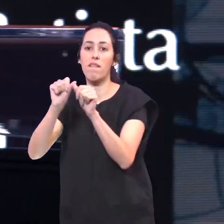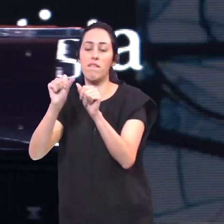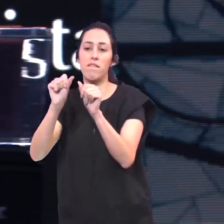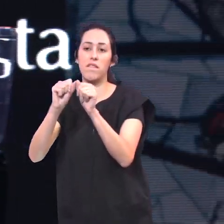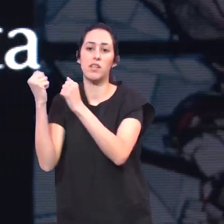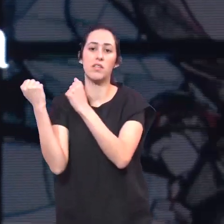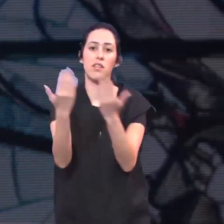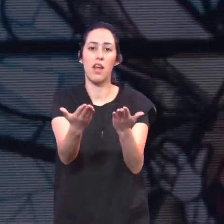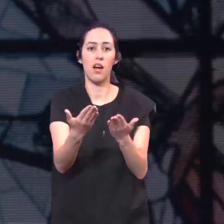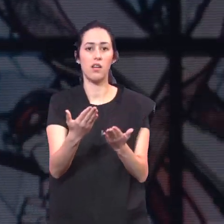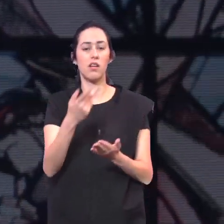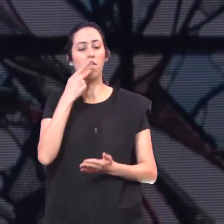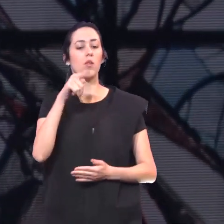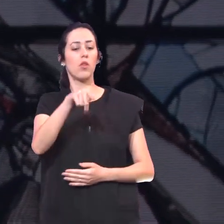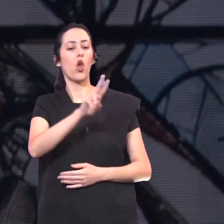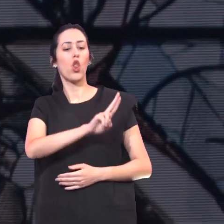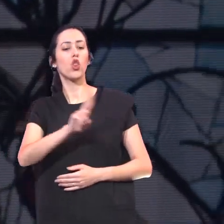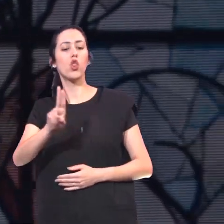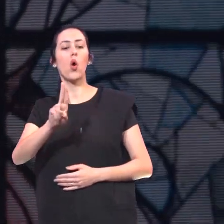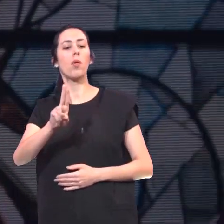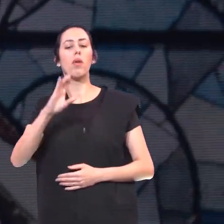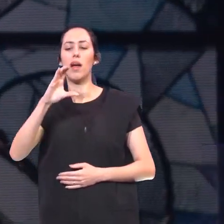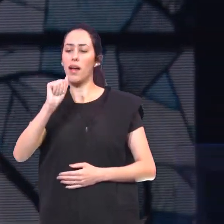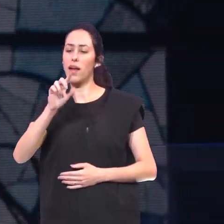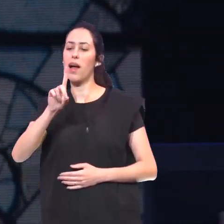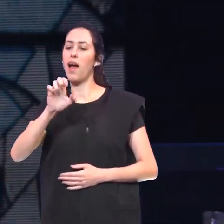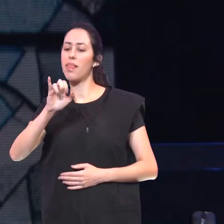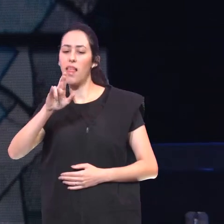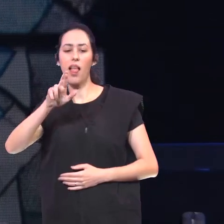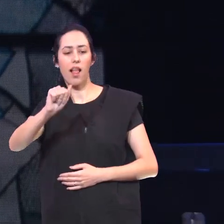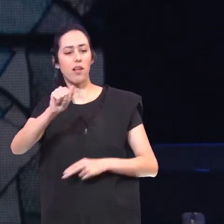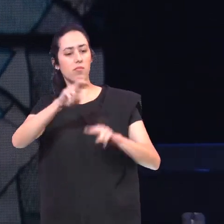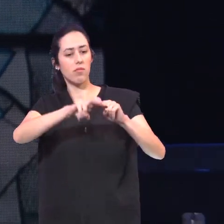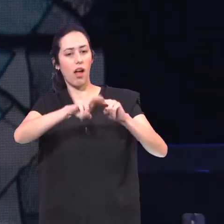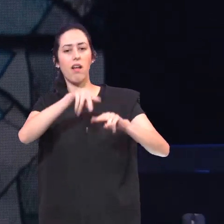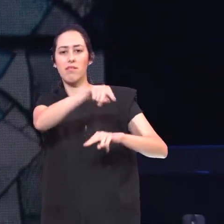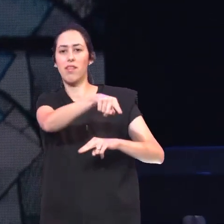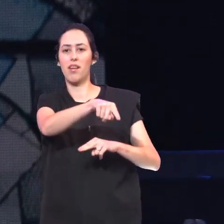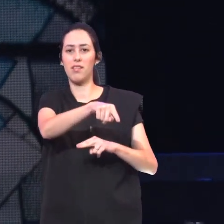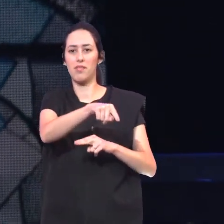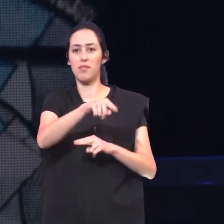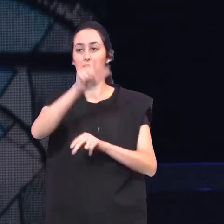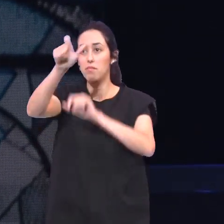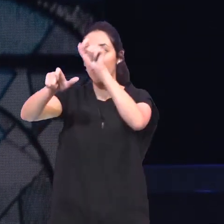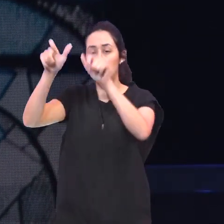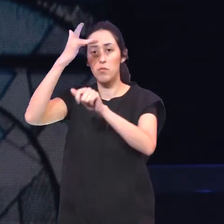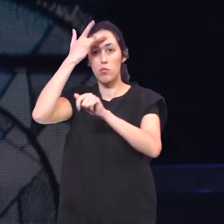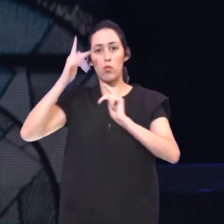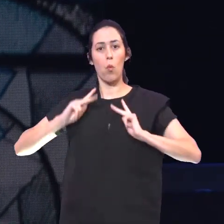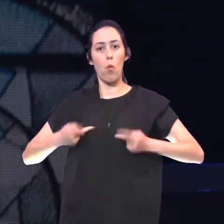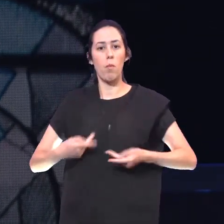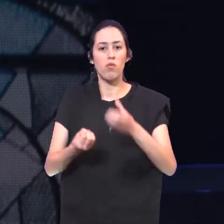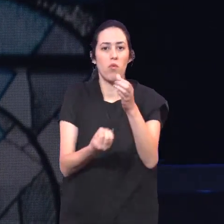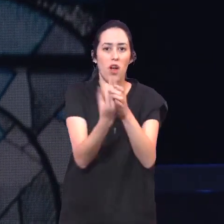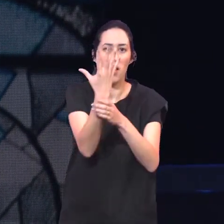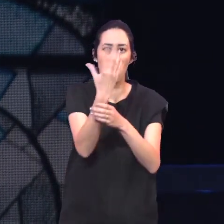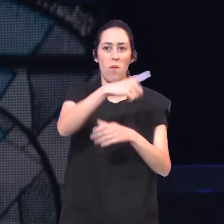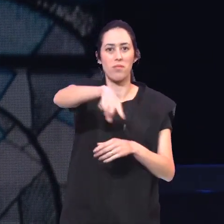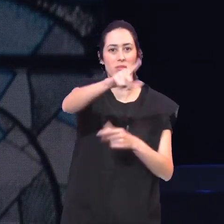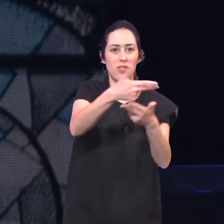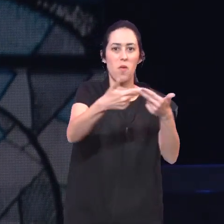Vai chamar Cadeira E serve Para sentar Se o homem Cria E dá propósito Muito mais Deus